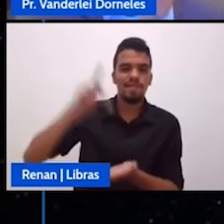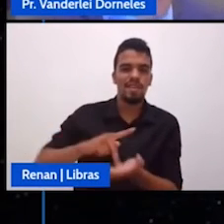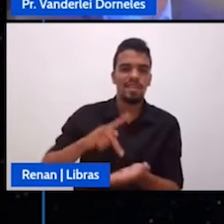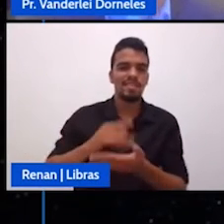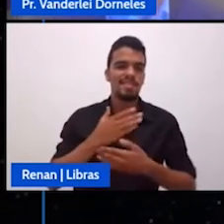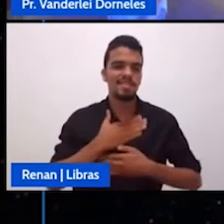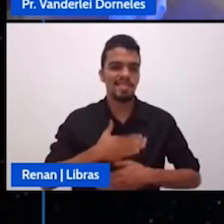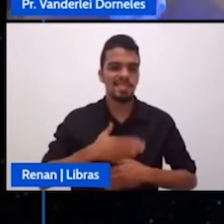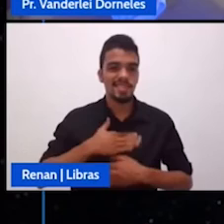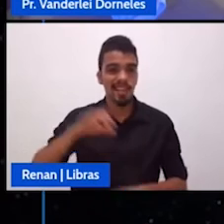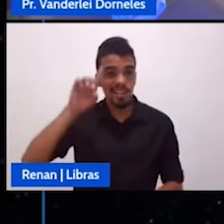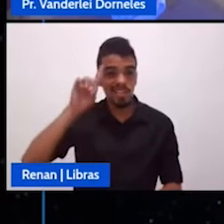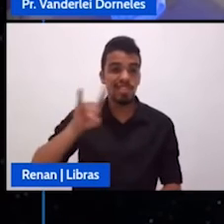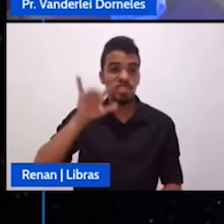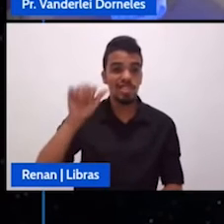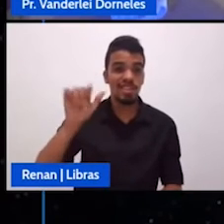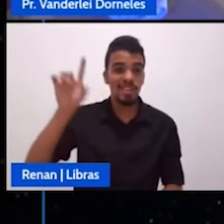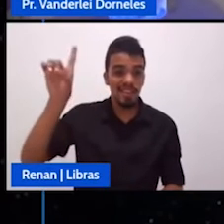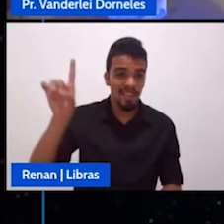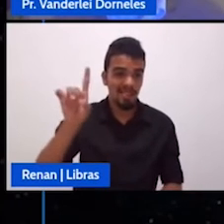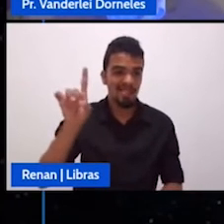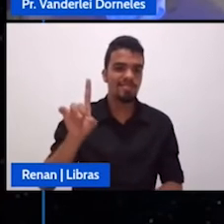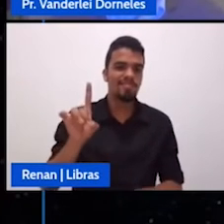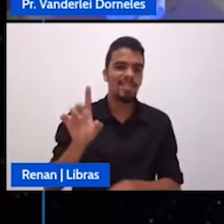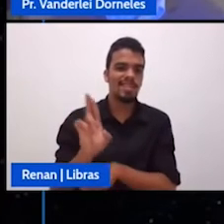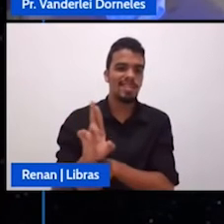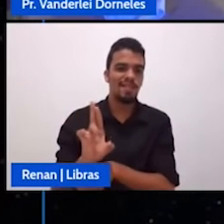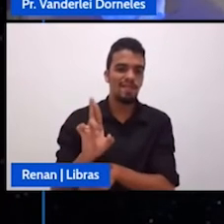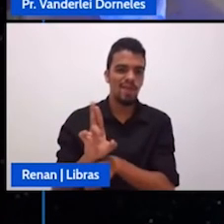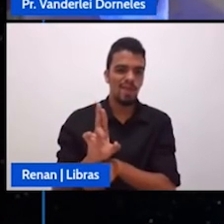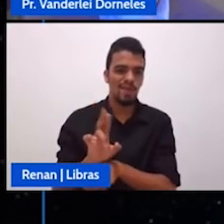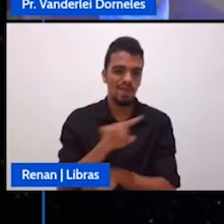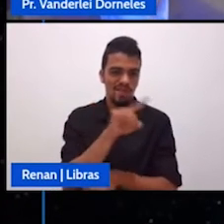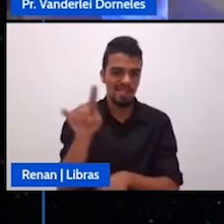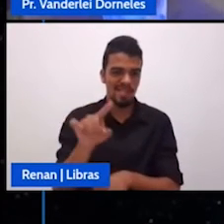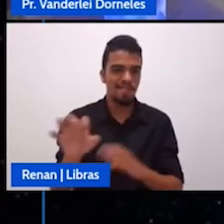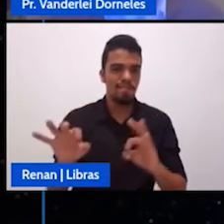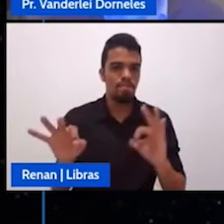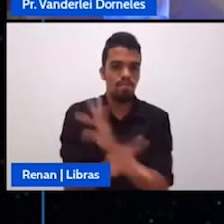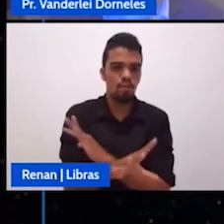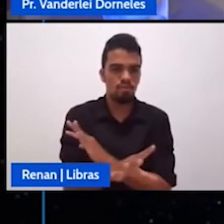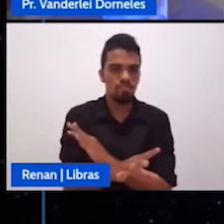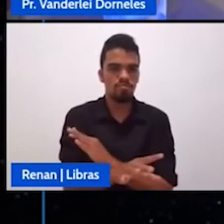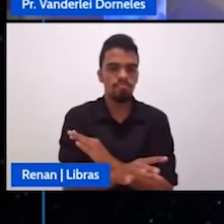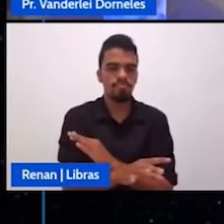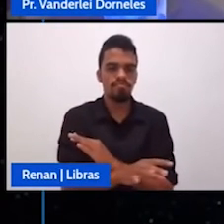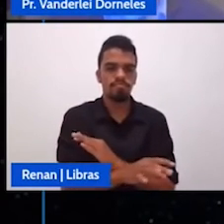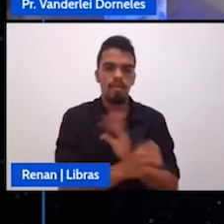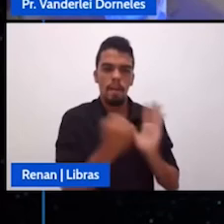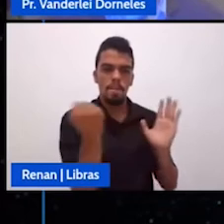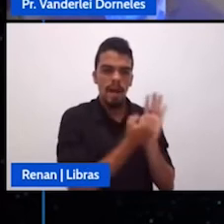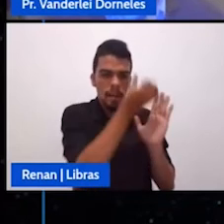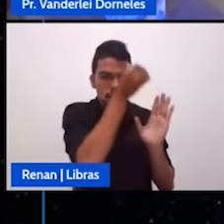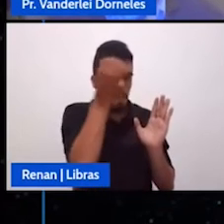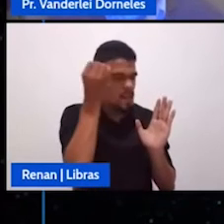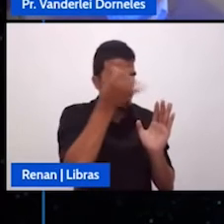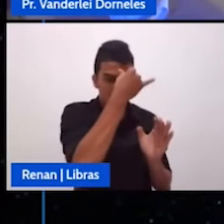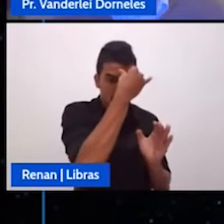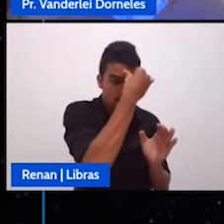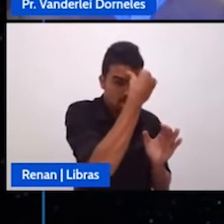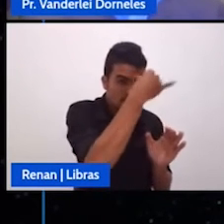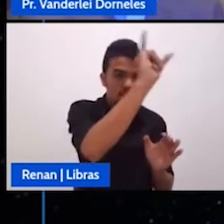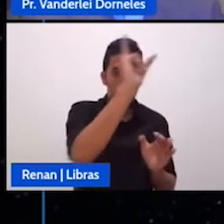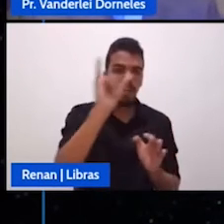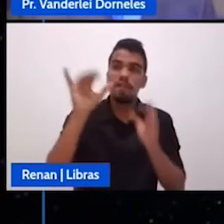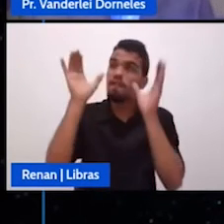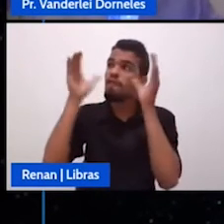no dia que ele reservou e que você esteja pronto para resistir a marca da besta e vencer a esse grande movimento que